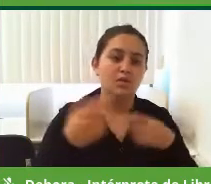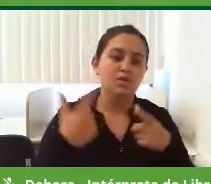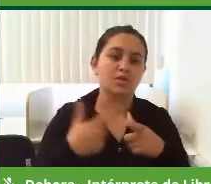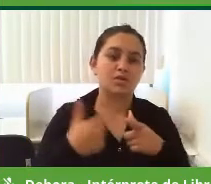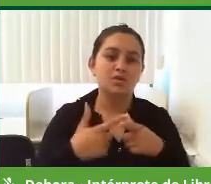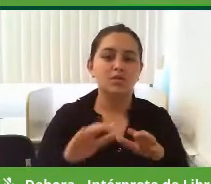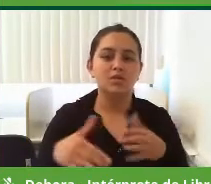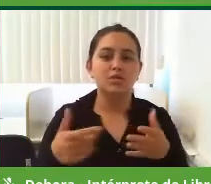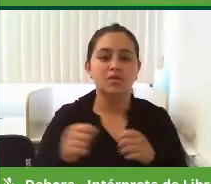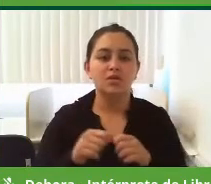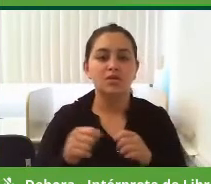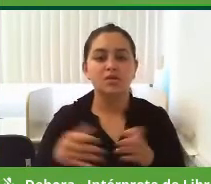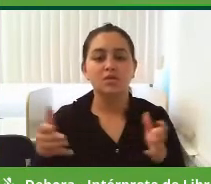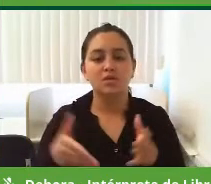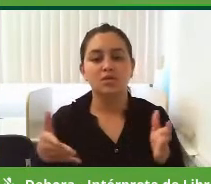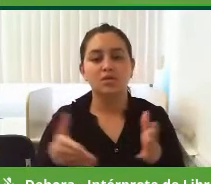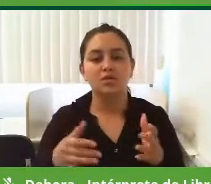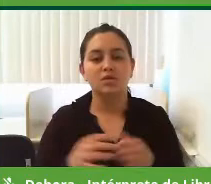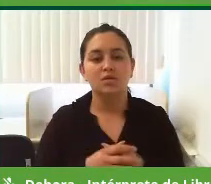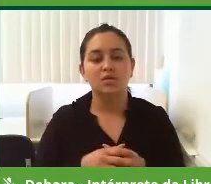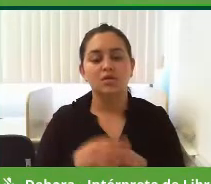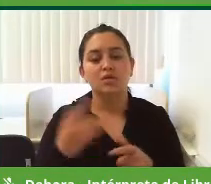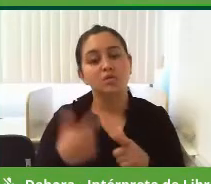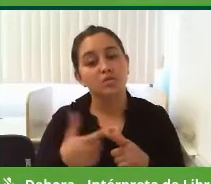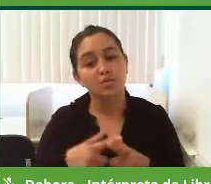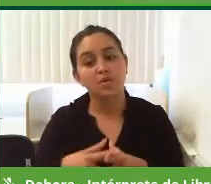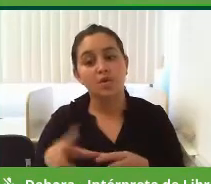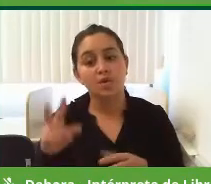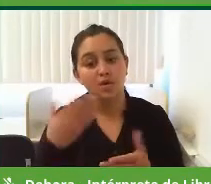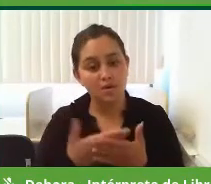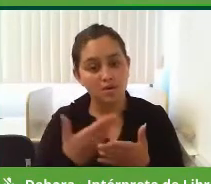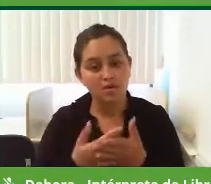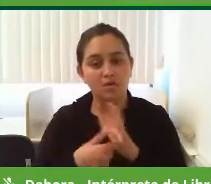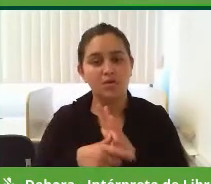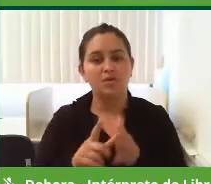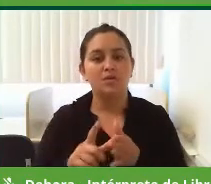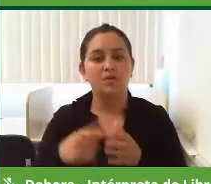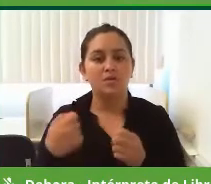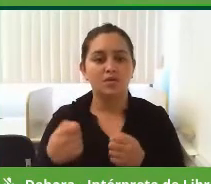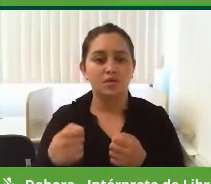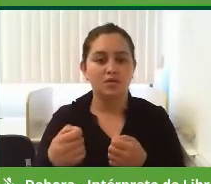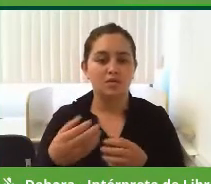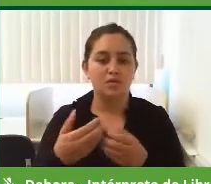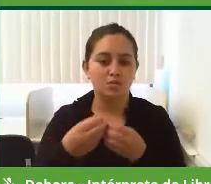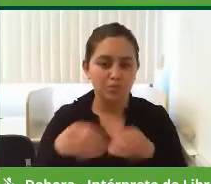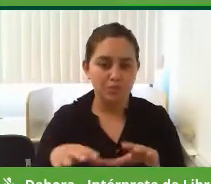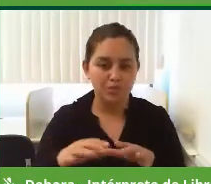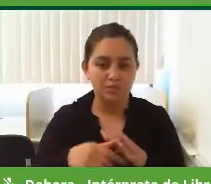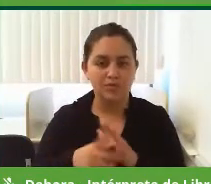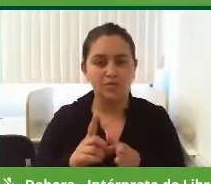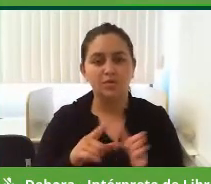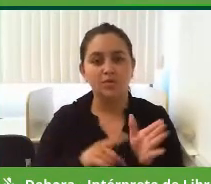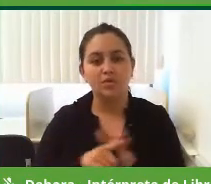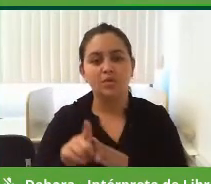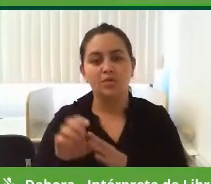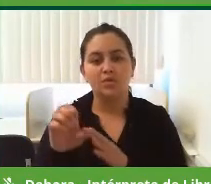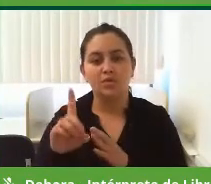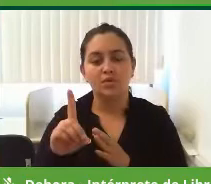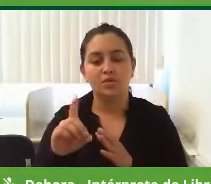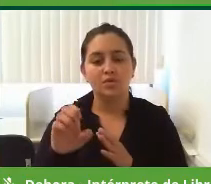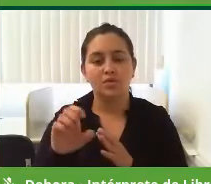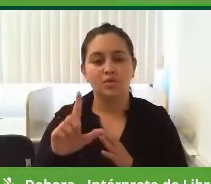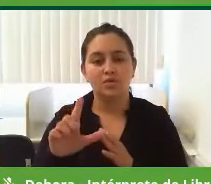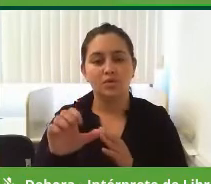ainda não se faz isso, ou seja, porque não se programa para não precisar quebrar o asfalto, a pergunta do Edélcio.